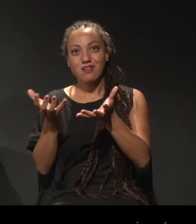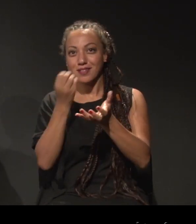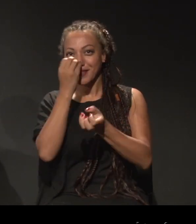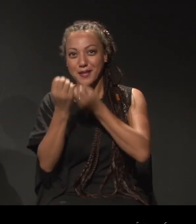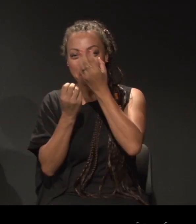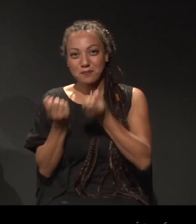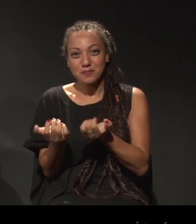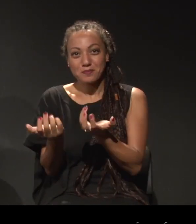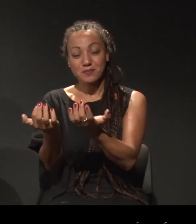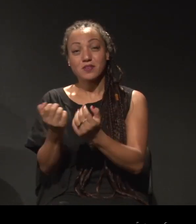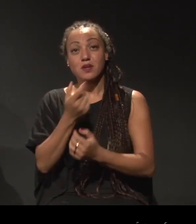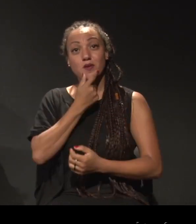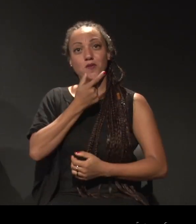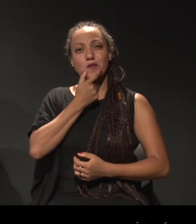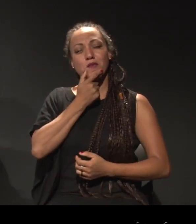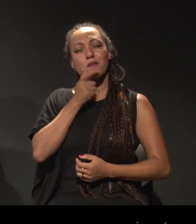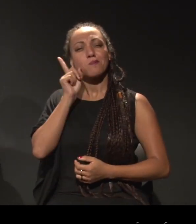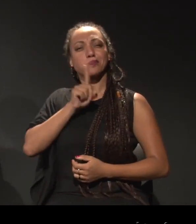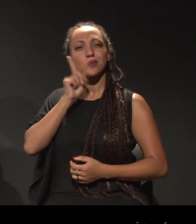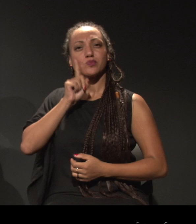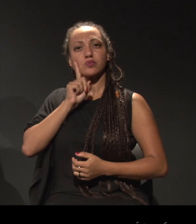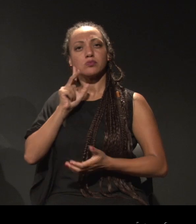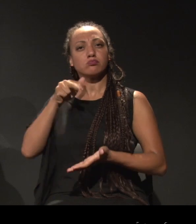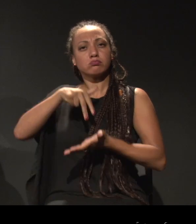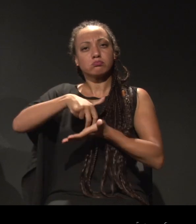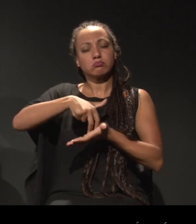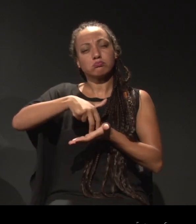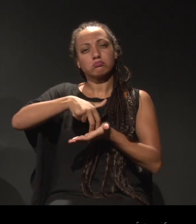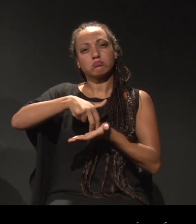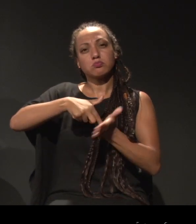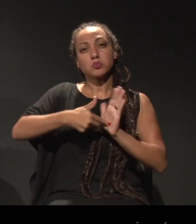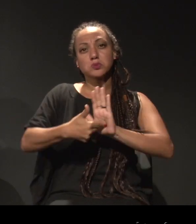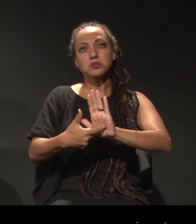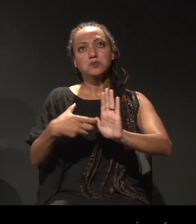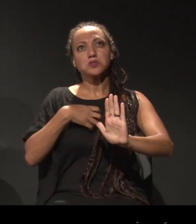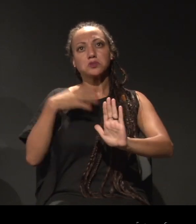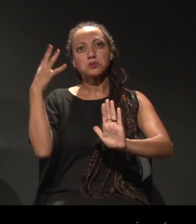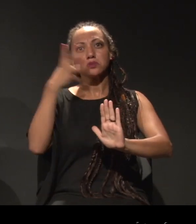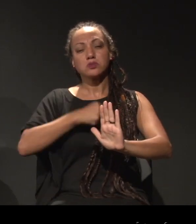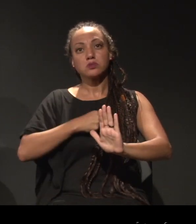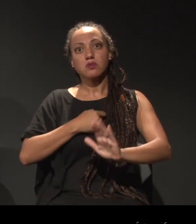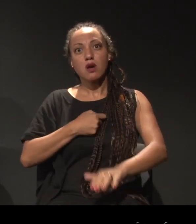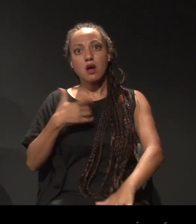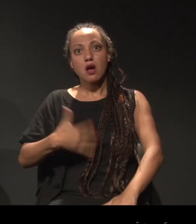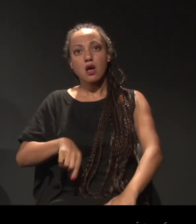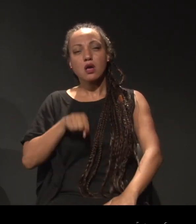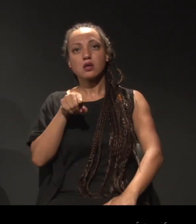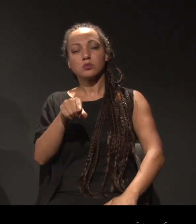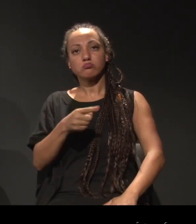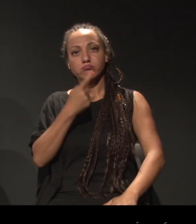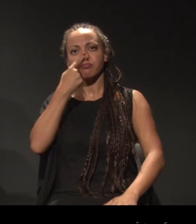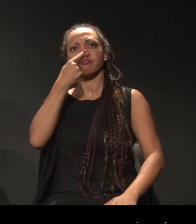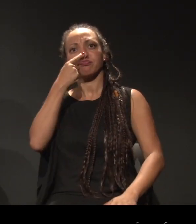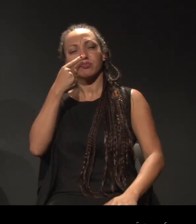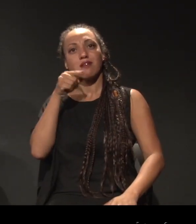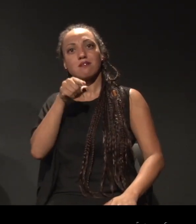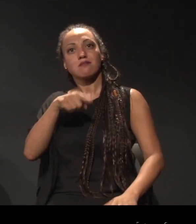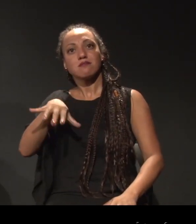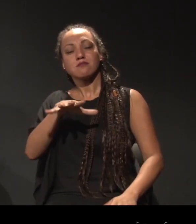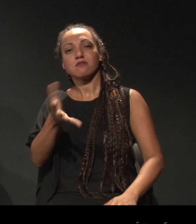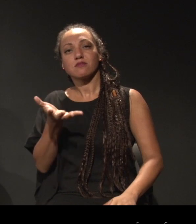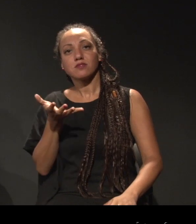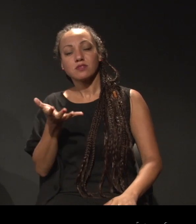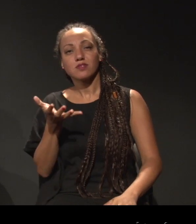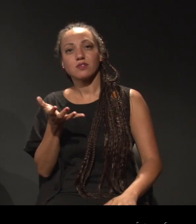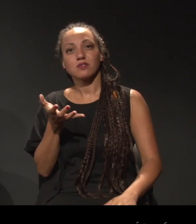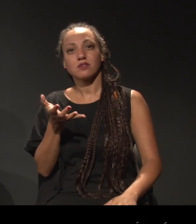-americano que entrava e fazia coisas lindas. E aí eu falei, olha, aquilo eu quero fazer, aquilo... Pelo menos esse